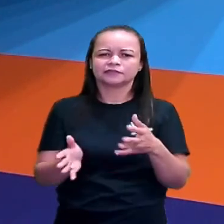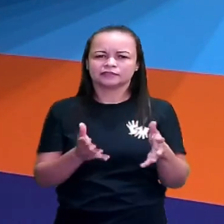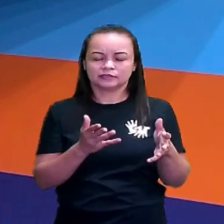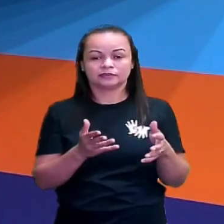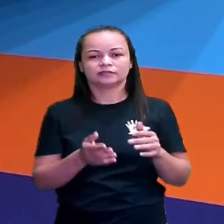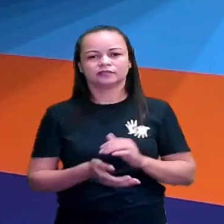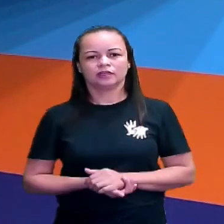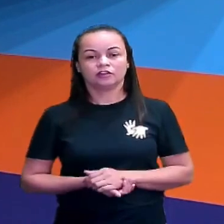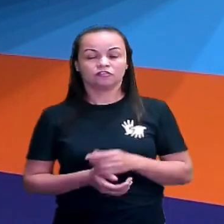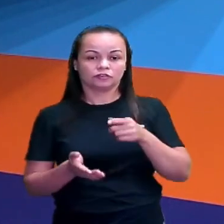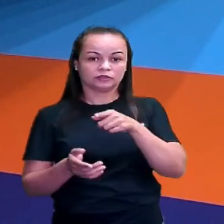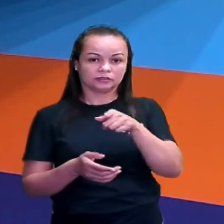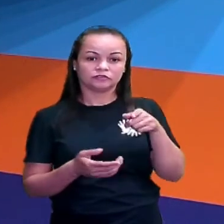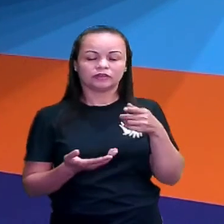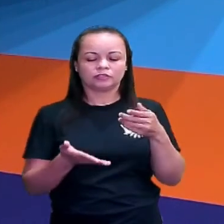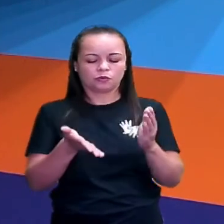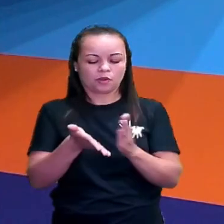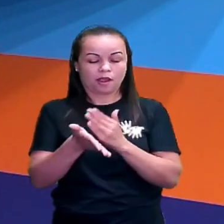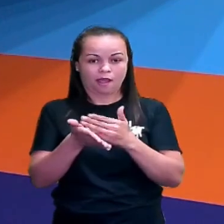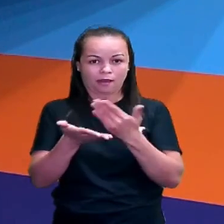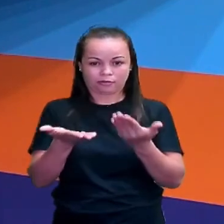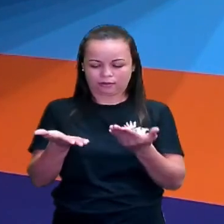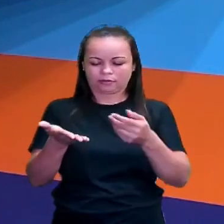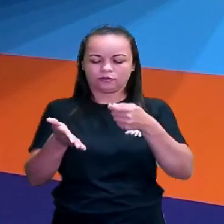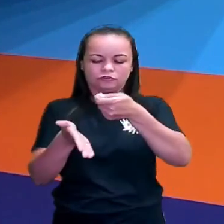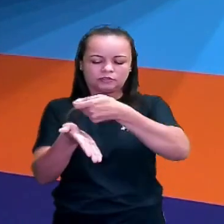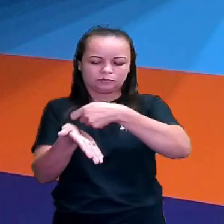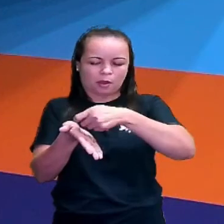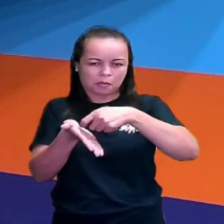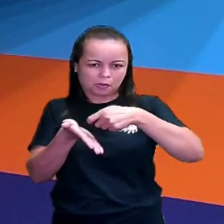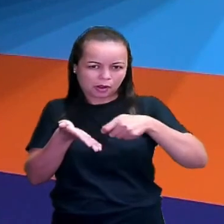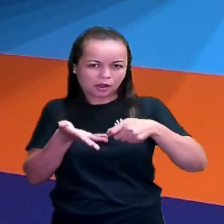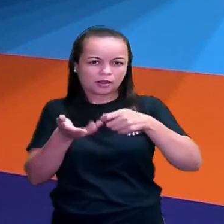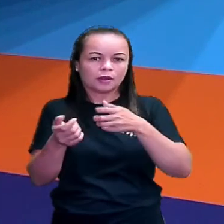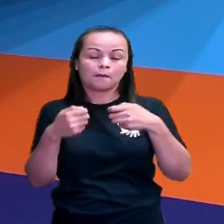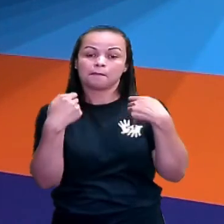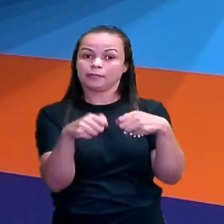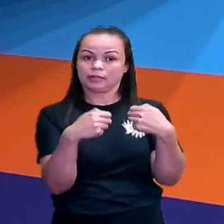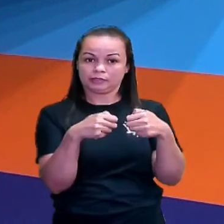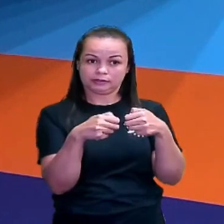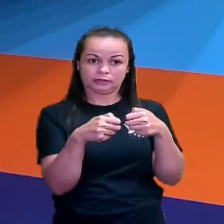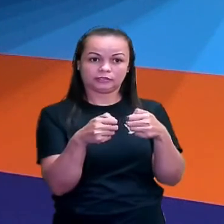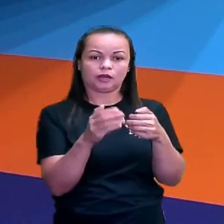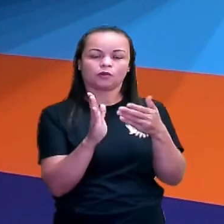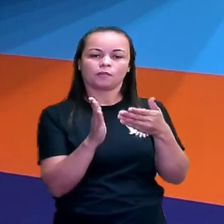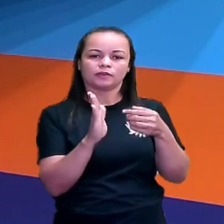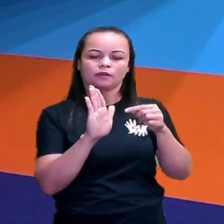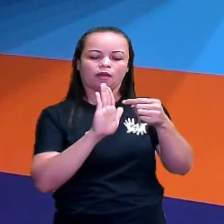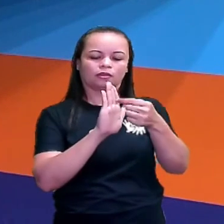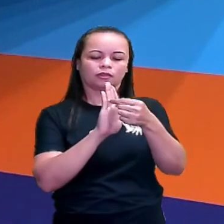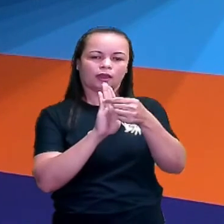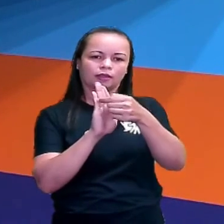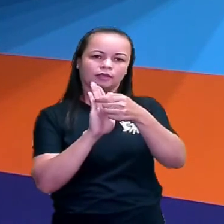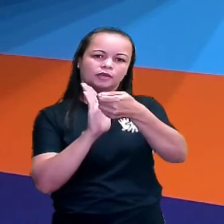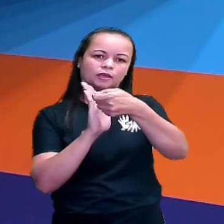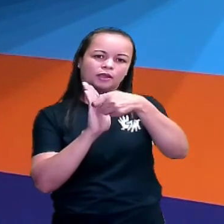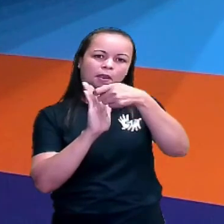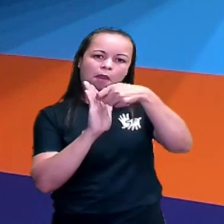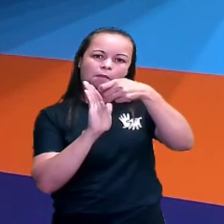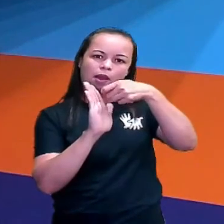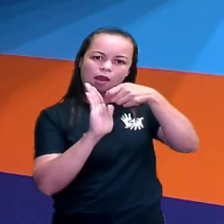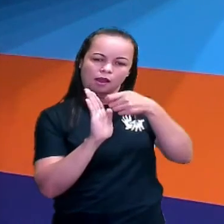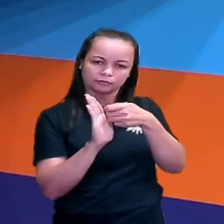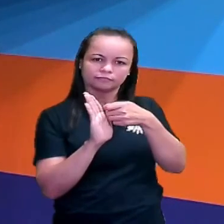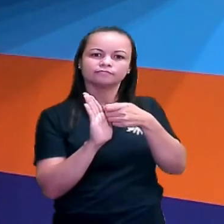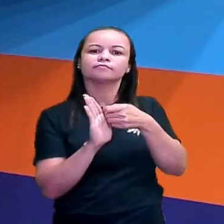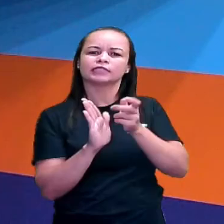Quando vocês estiverem lá no caderninho de vocês, tá certo? Vocês precisam, ó, começar aqui da esquerda e